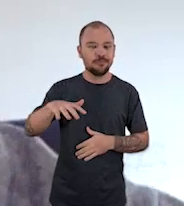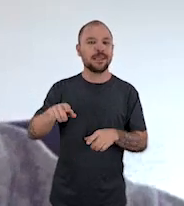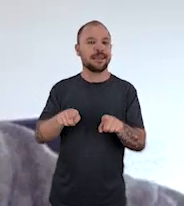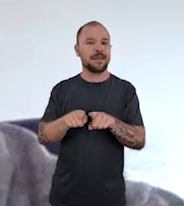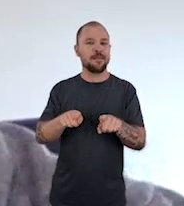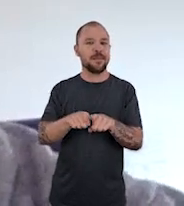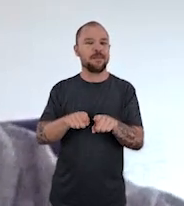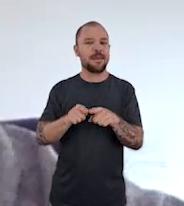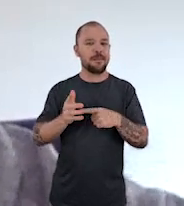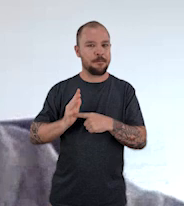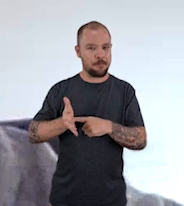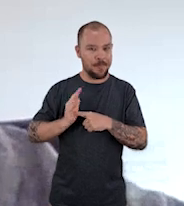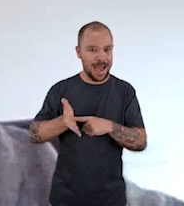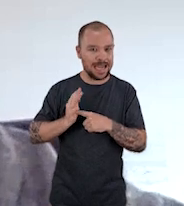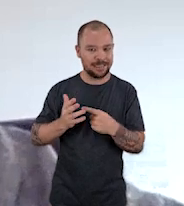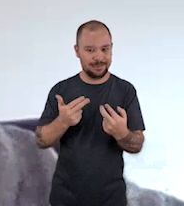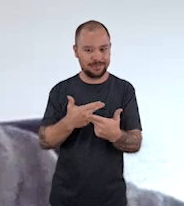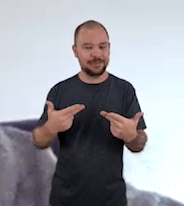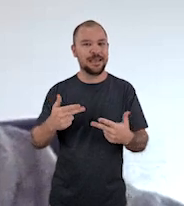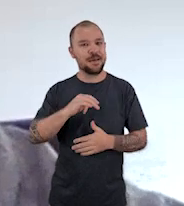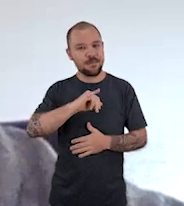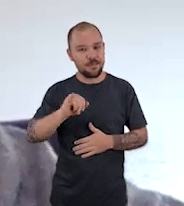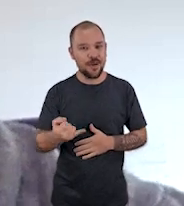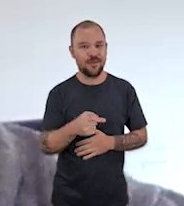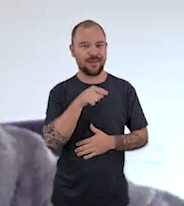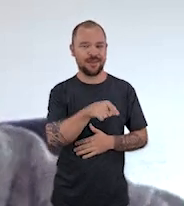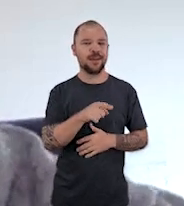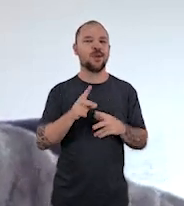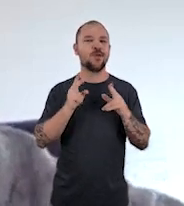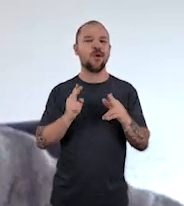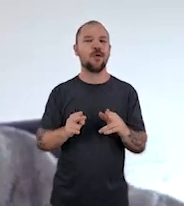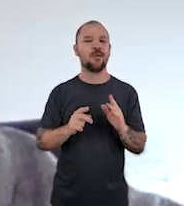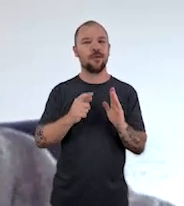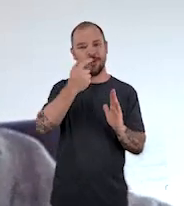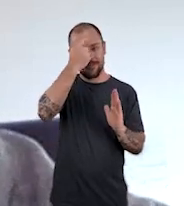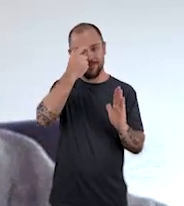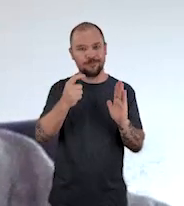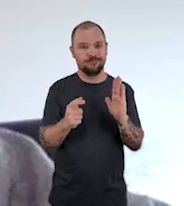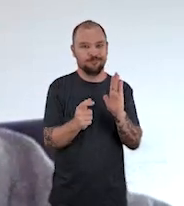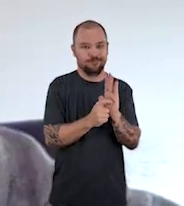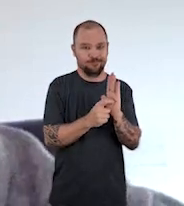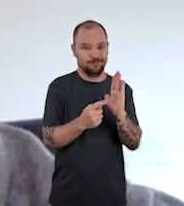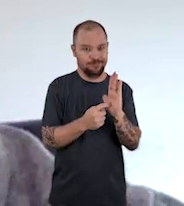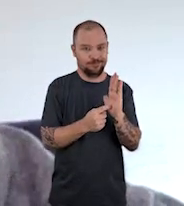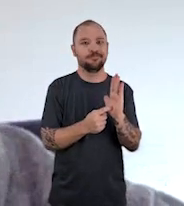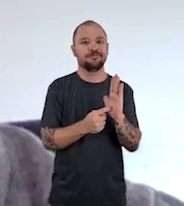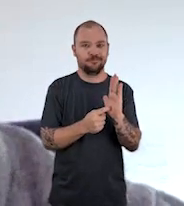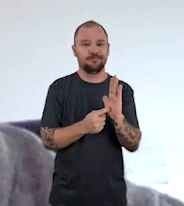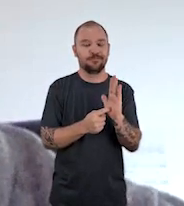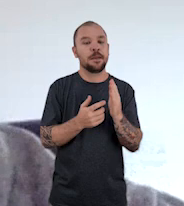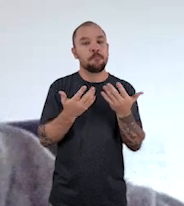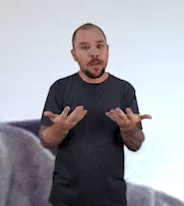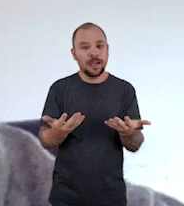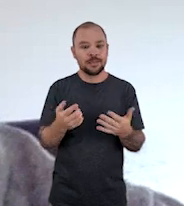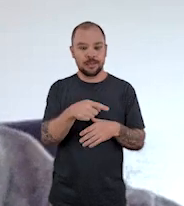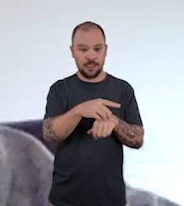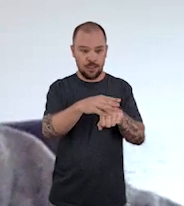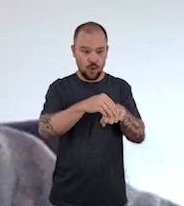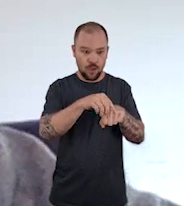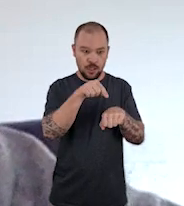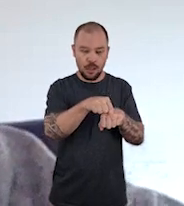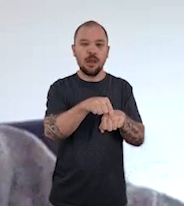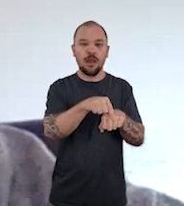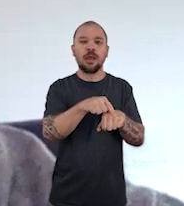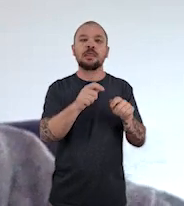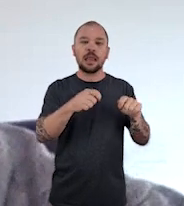os seres humanos, e agora as máquinas também estão começando a entrar nessa seara com inteligência artificial, mas, a partir desse